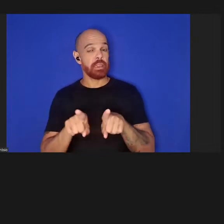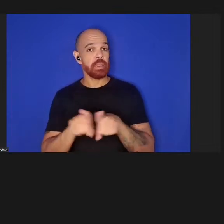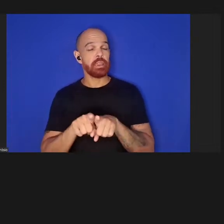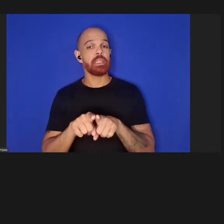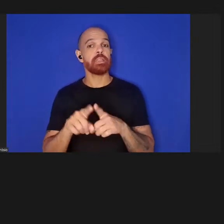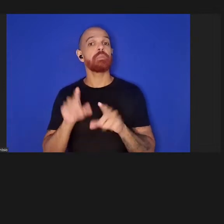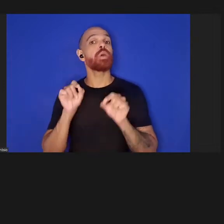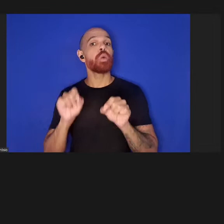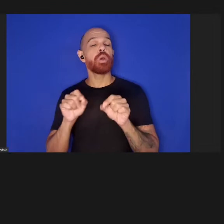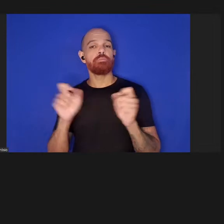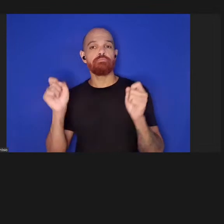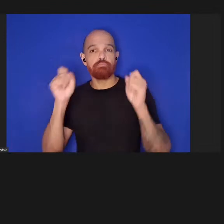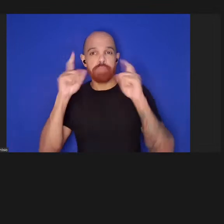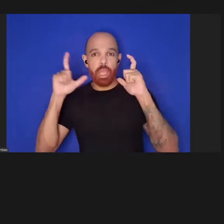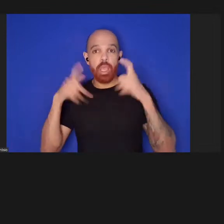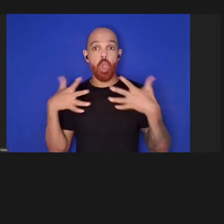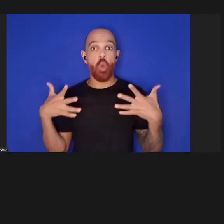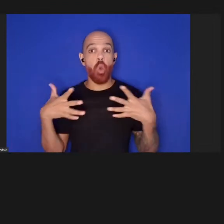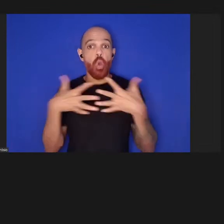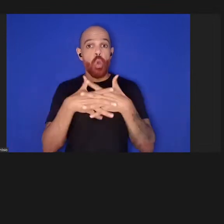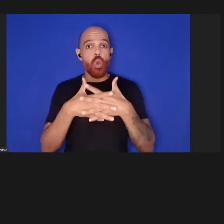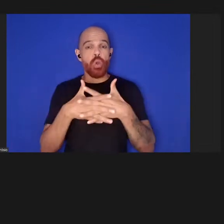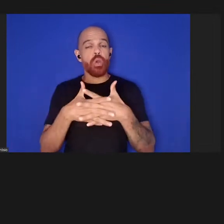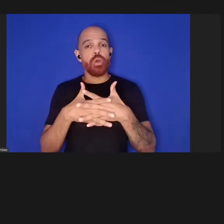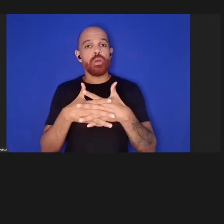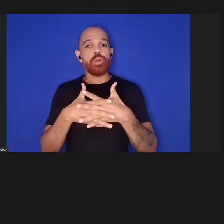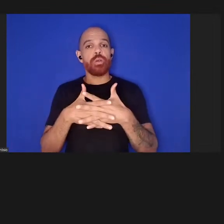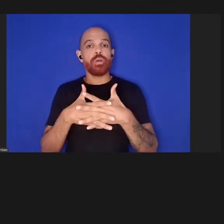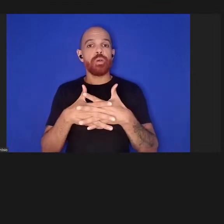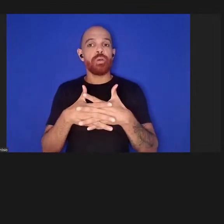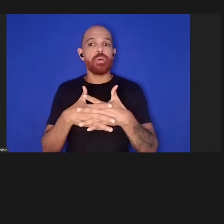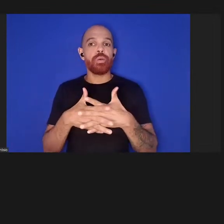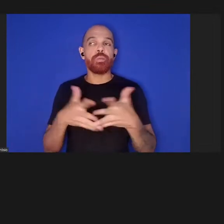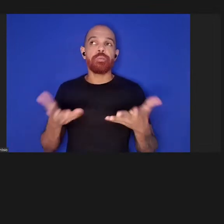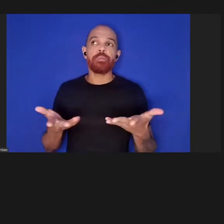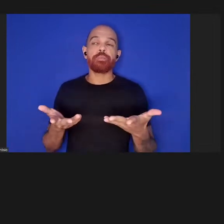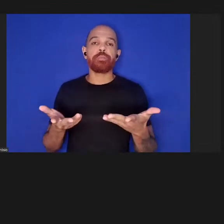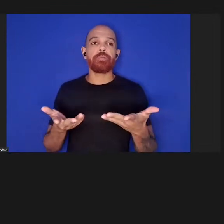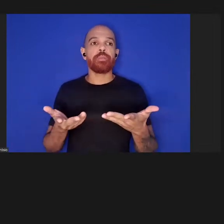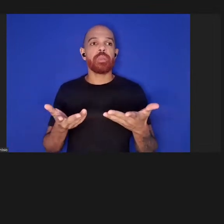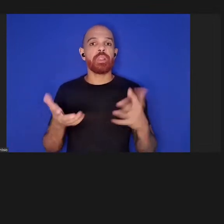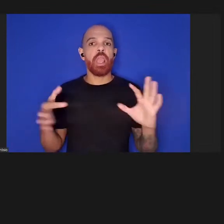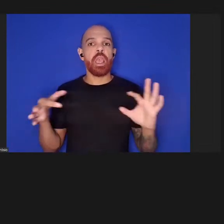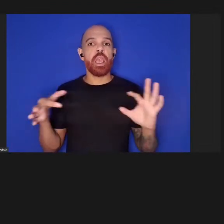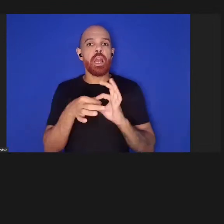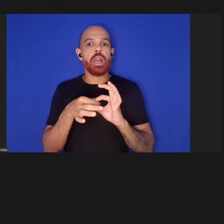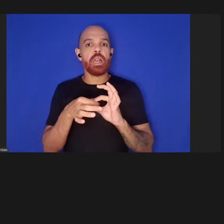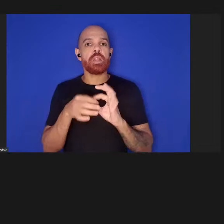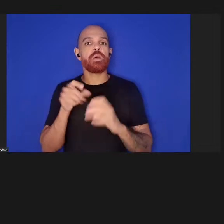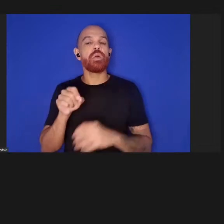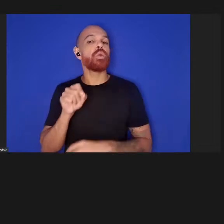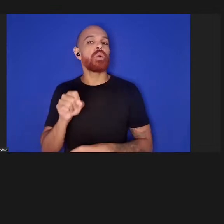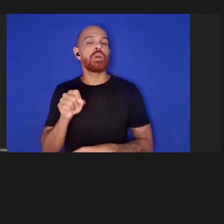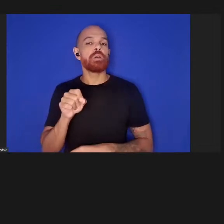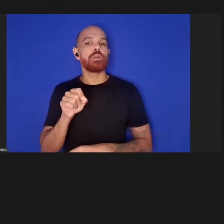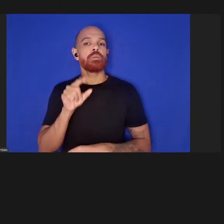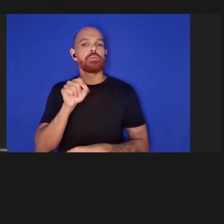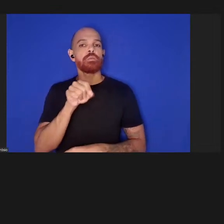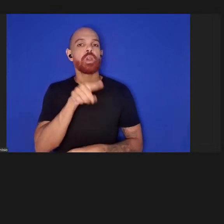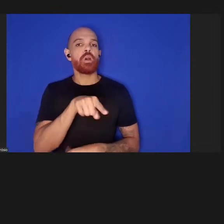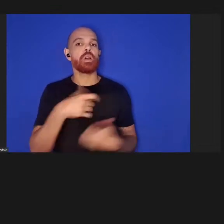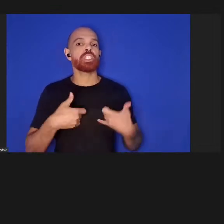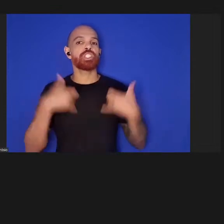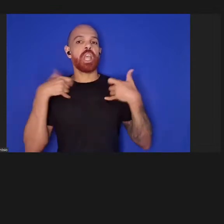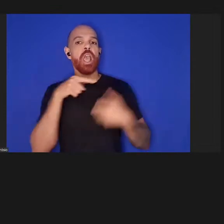confusão que está relacionada ao status de uma publicação em relação